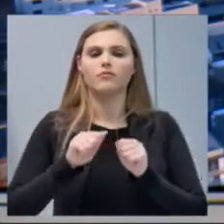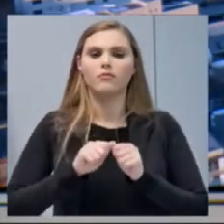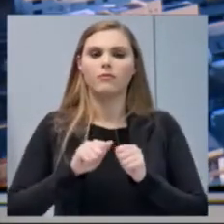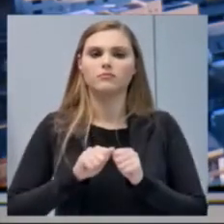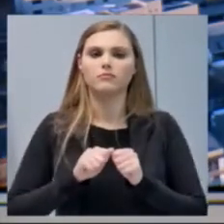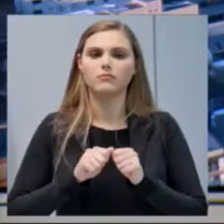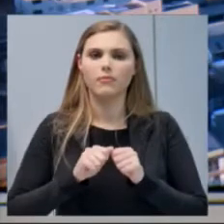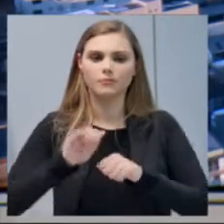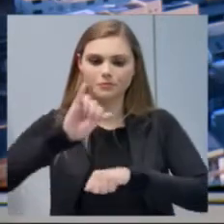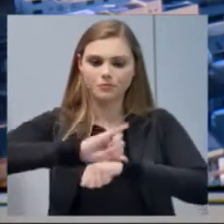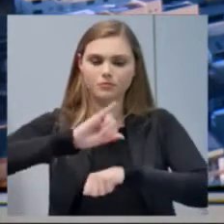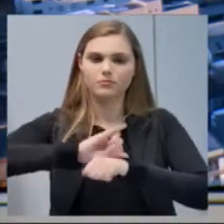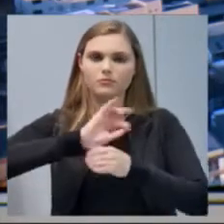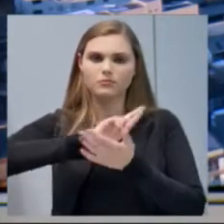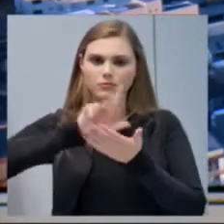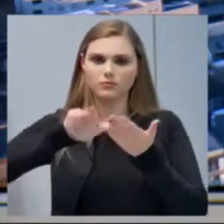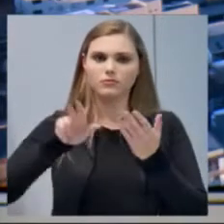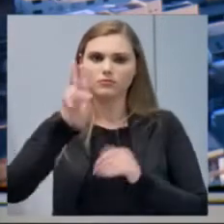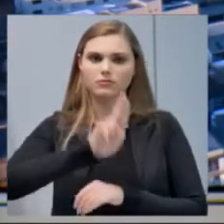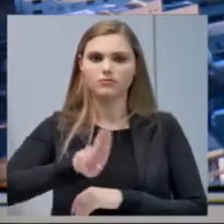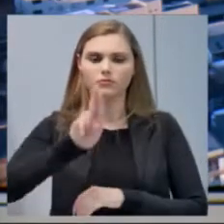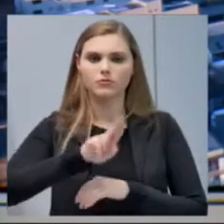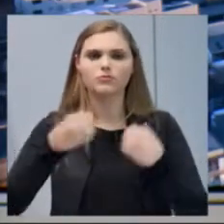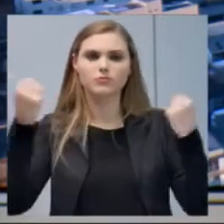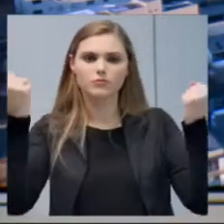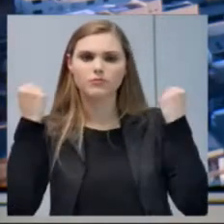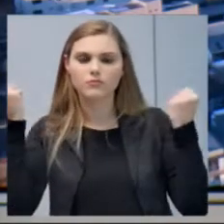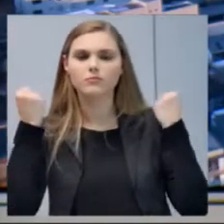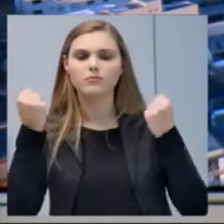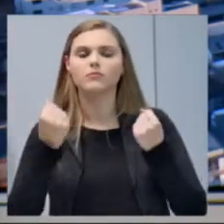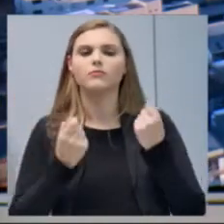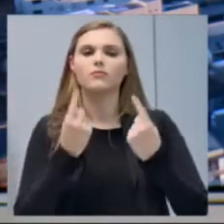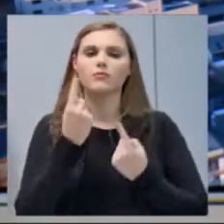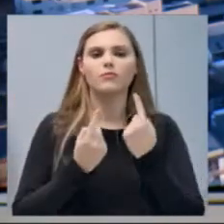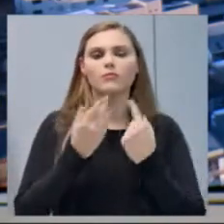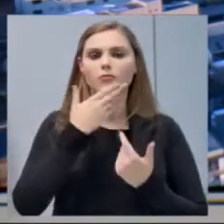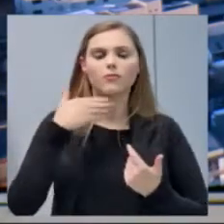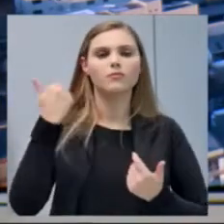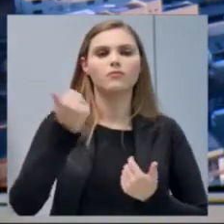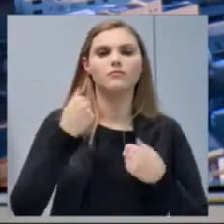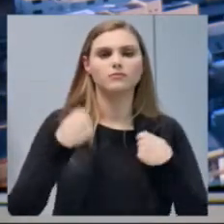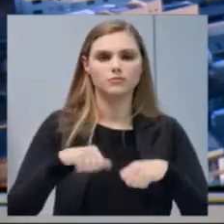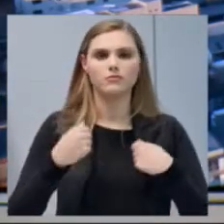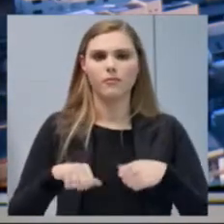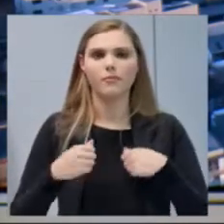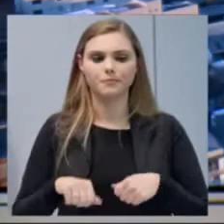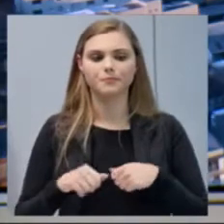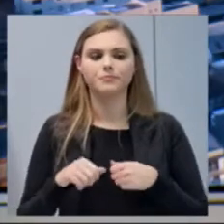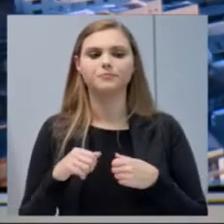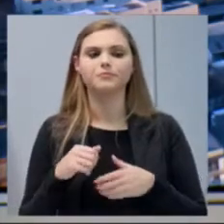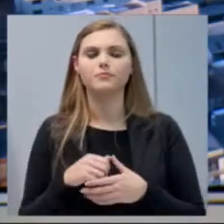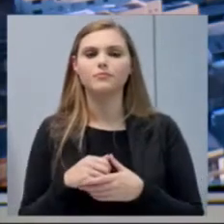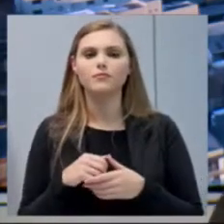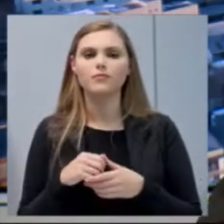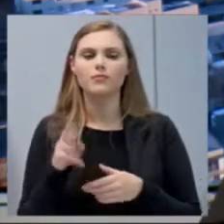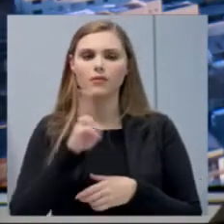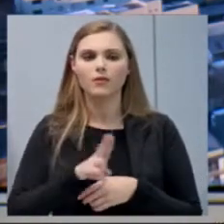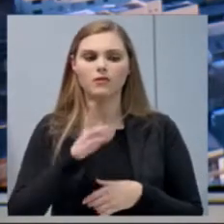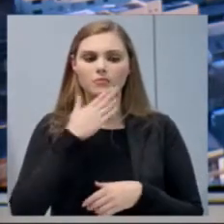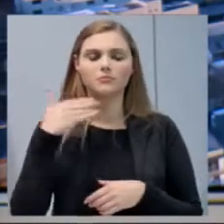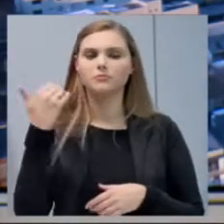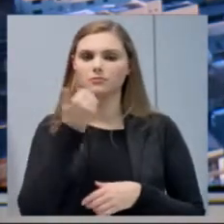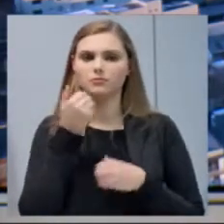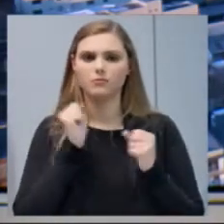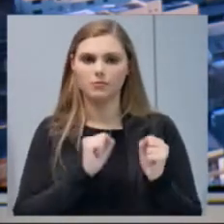um centro de múltiplo uso, uma academia, enfim, algumas melhorias necessárias para que eles possam utilizar da melhor forma